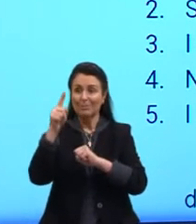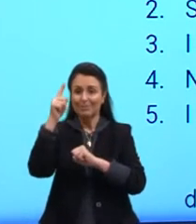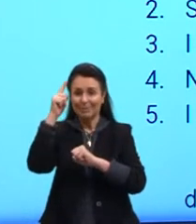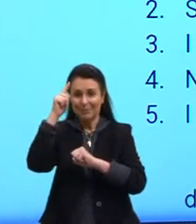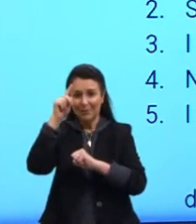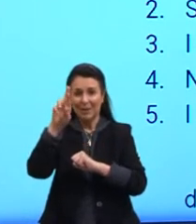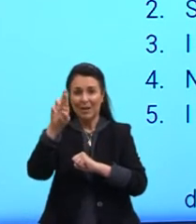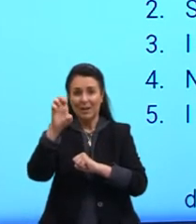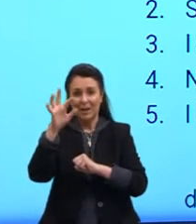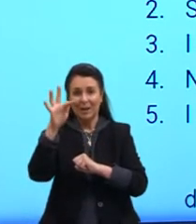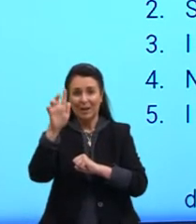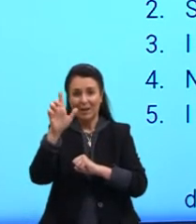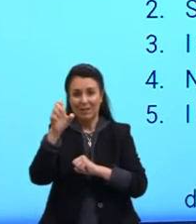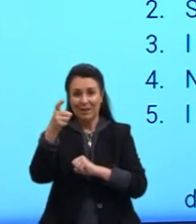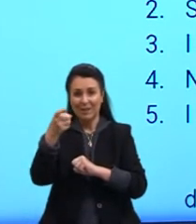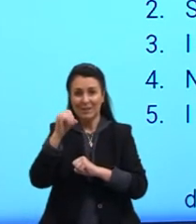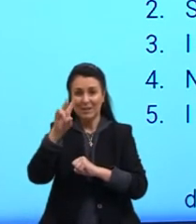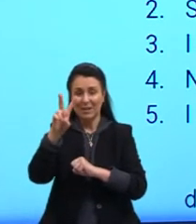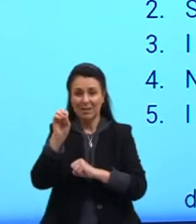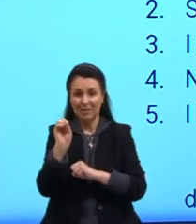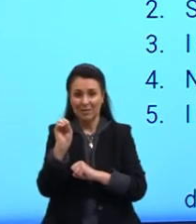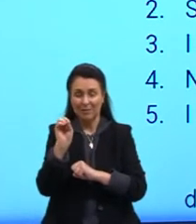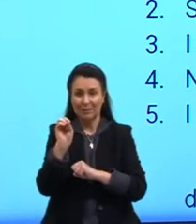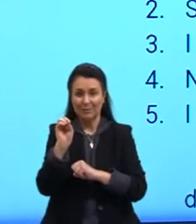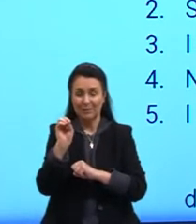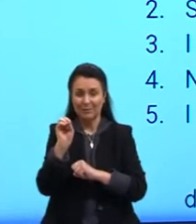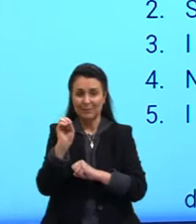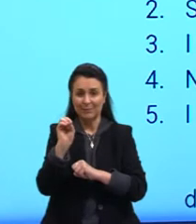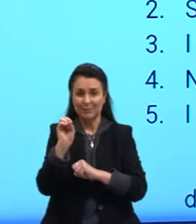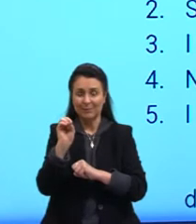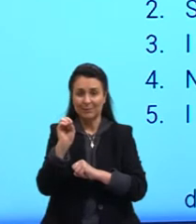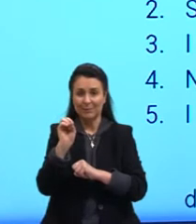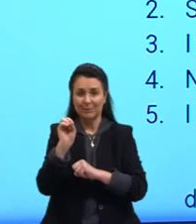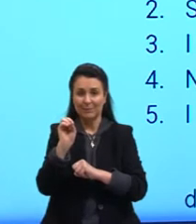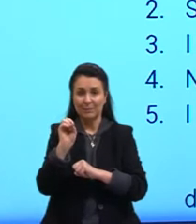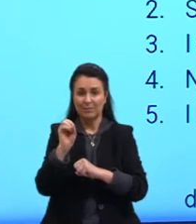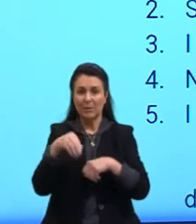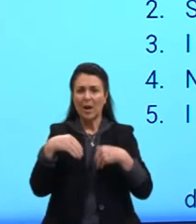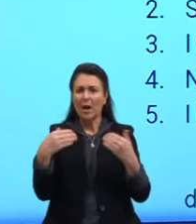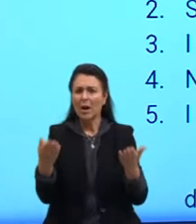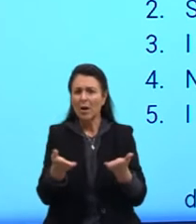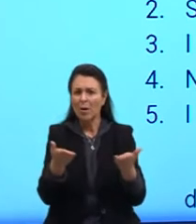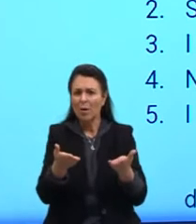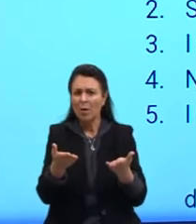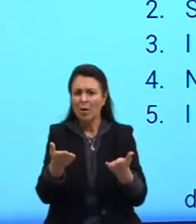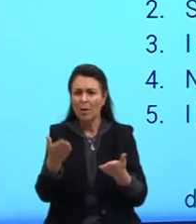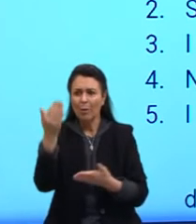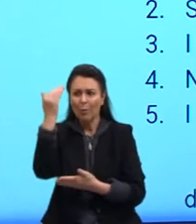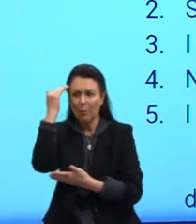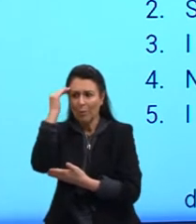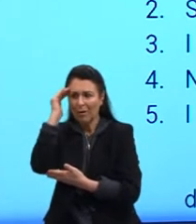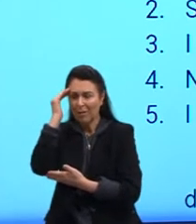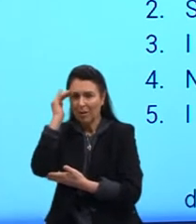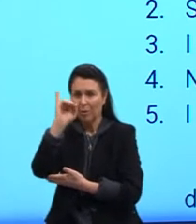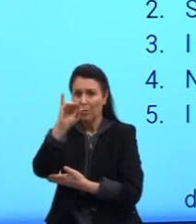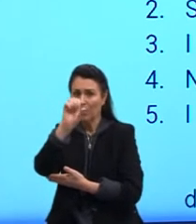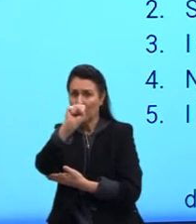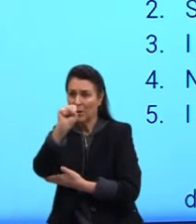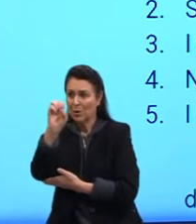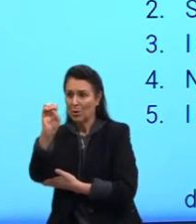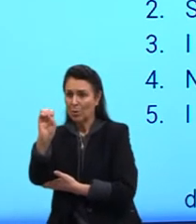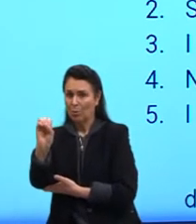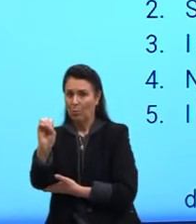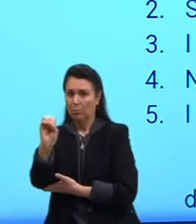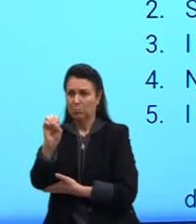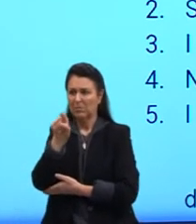Outro exemplo. Now I understand it. Agora eu entendo isso. Essa é a tradução. Agora eu